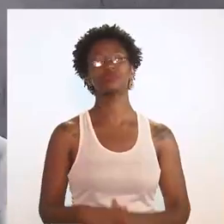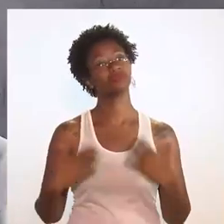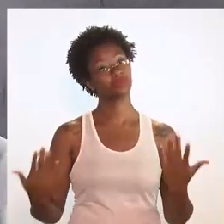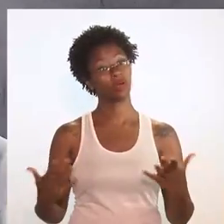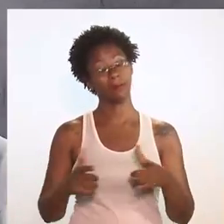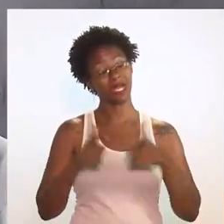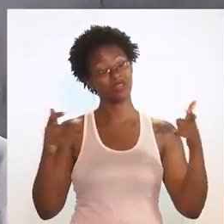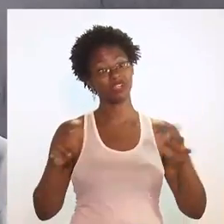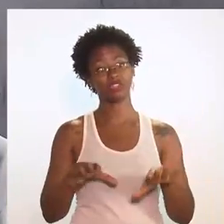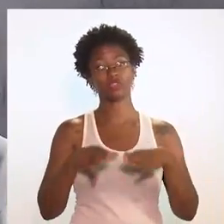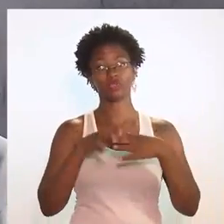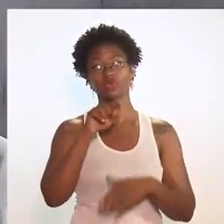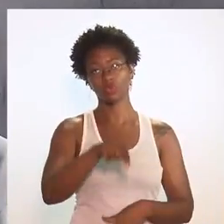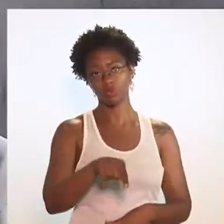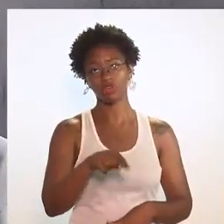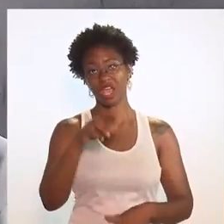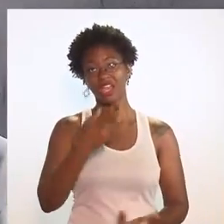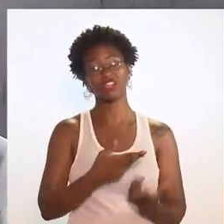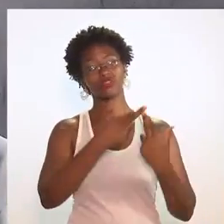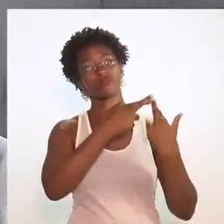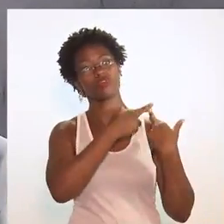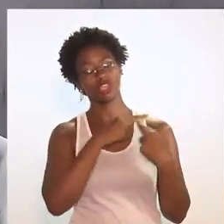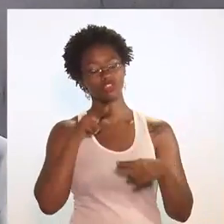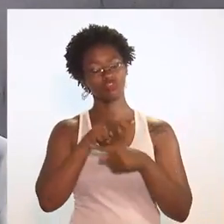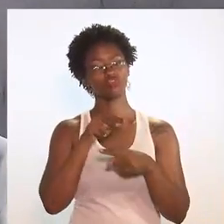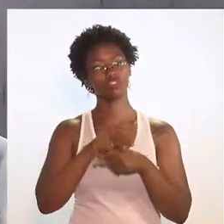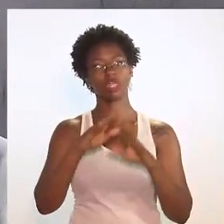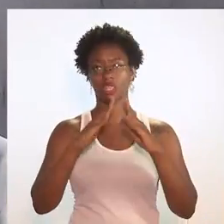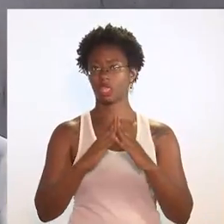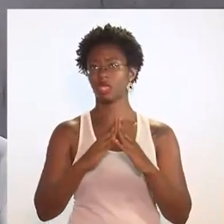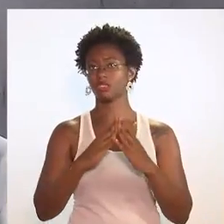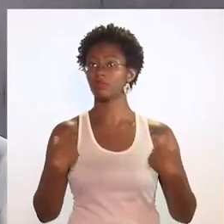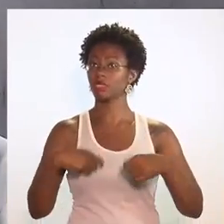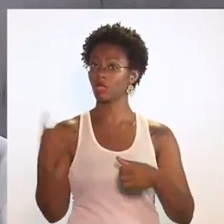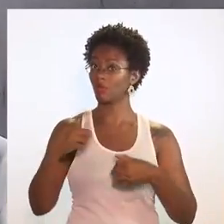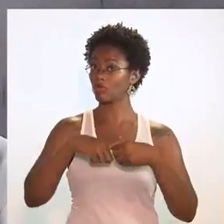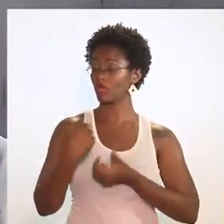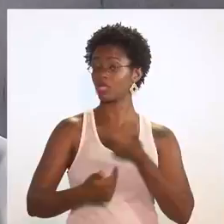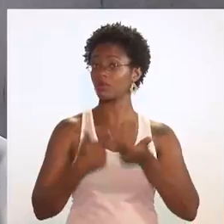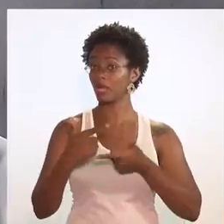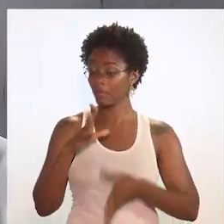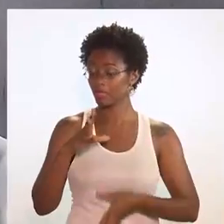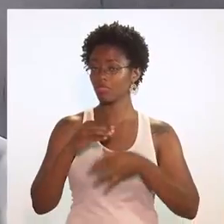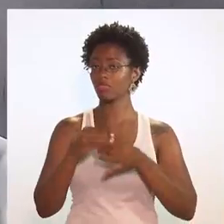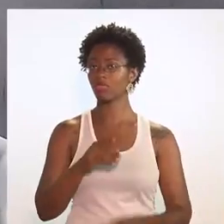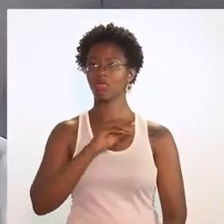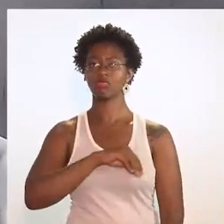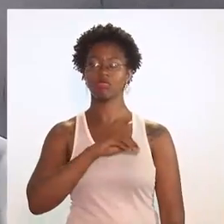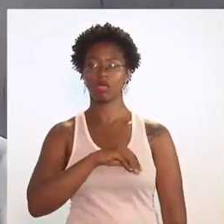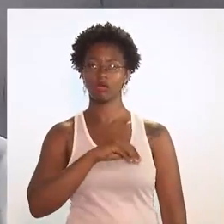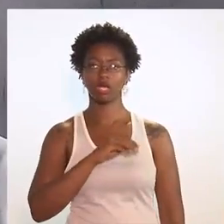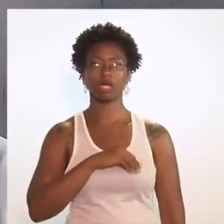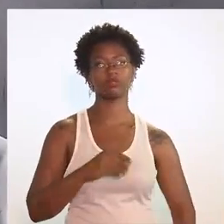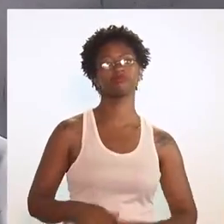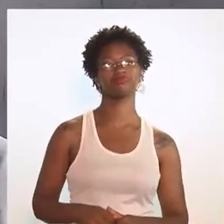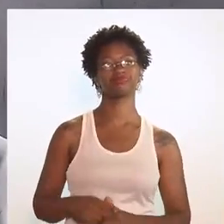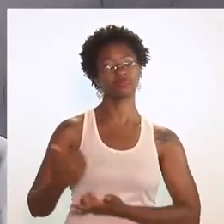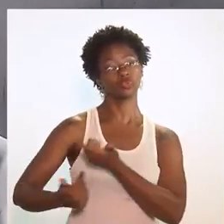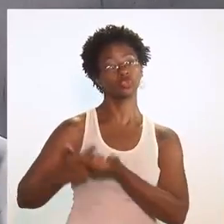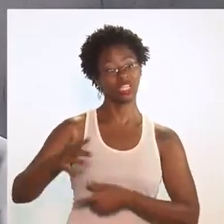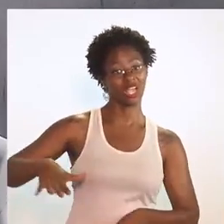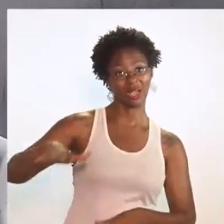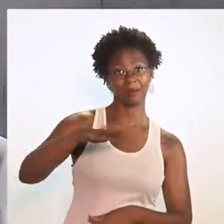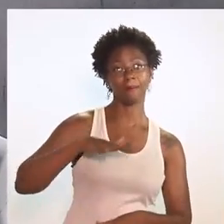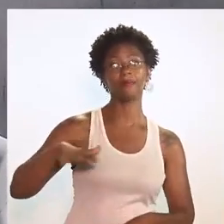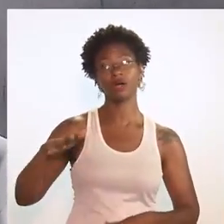população. Grande parte desse grupo é responsável pelo sustento do lar e muitos precisam voltar a trabalhar para complementar a